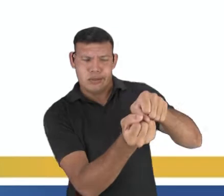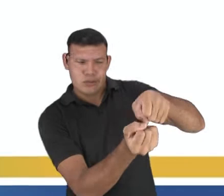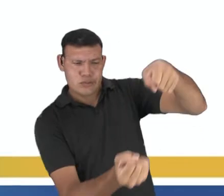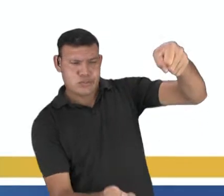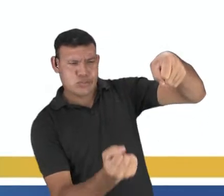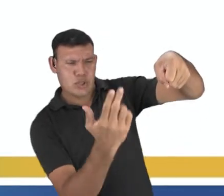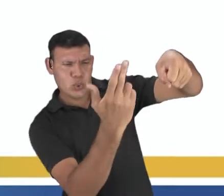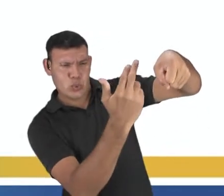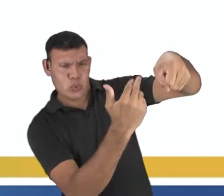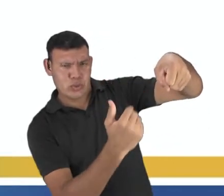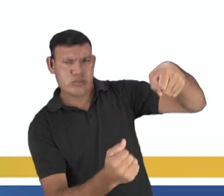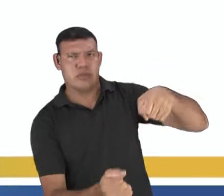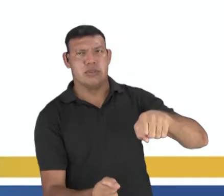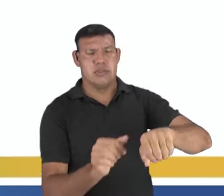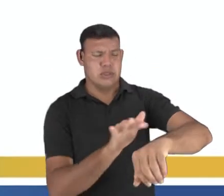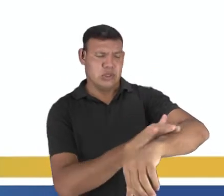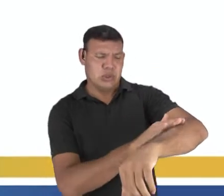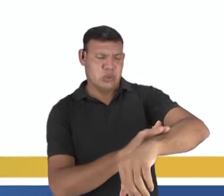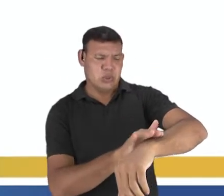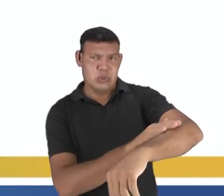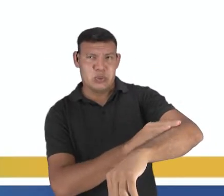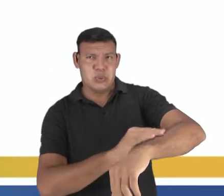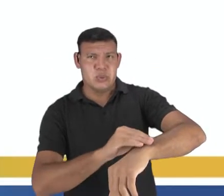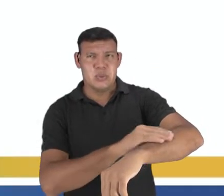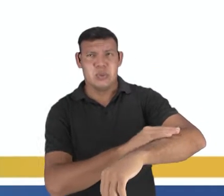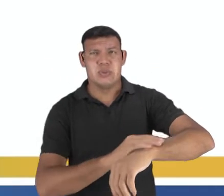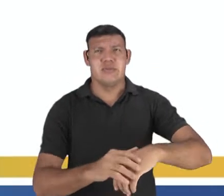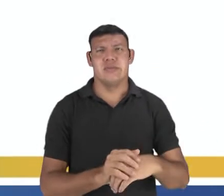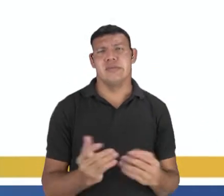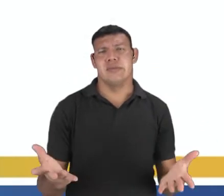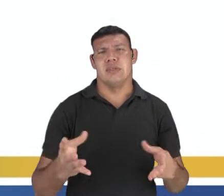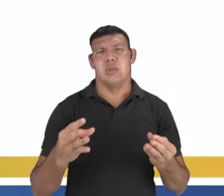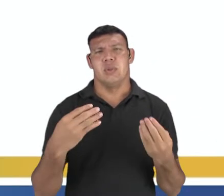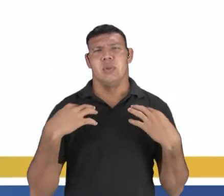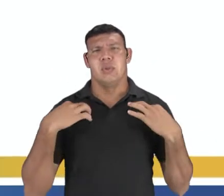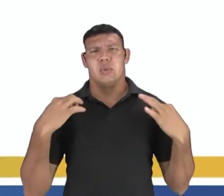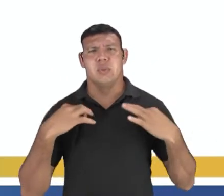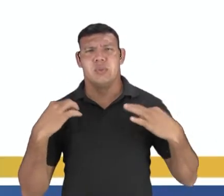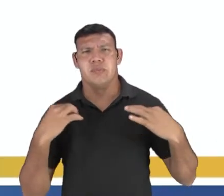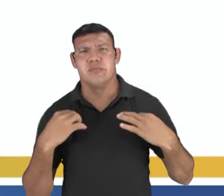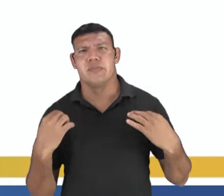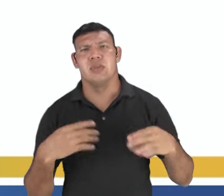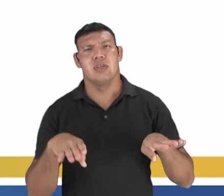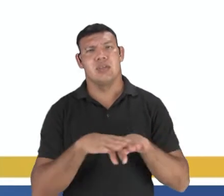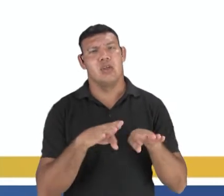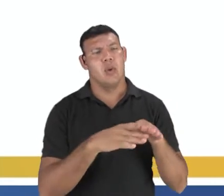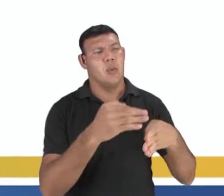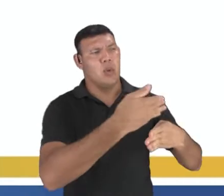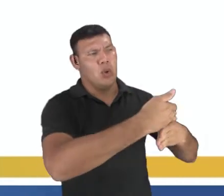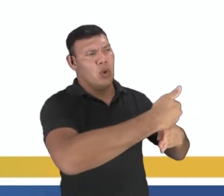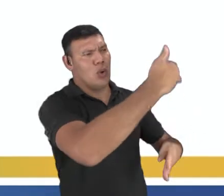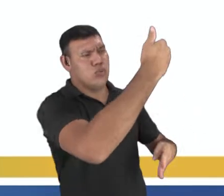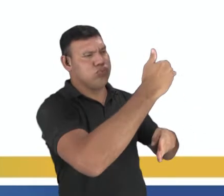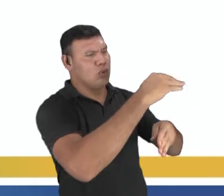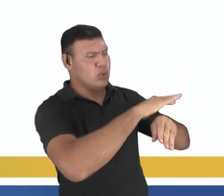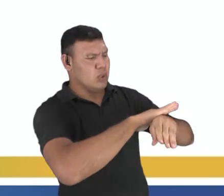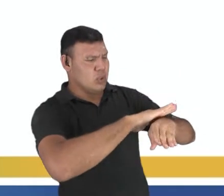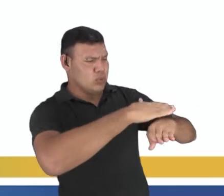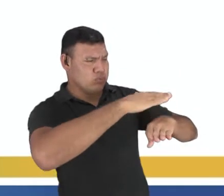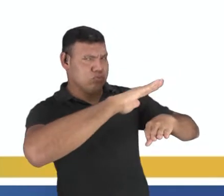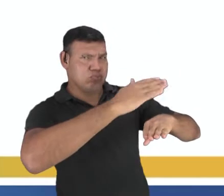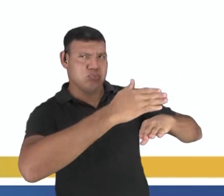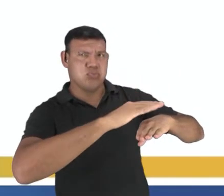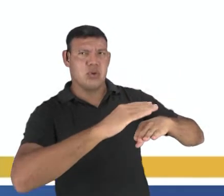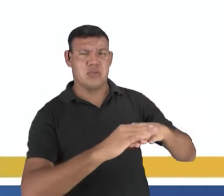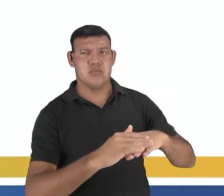papiros, gravações em couro, tecelagem com fibras tingidas, afrescos nas paredes, relevos